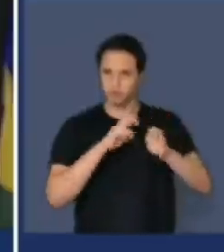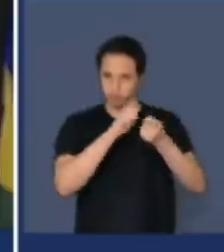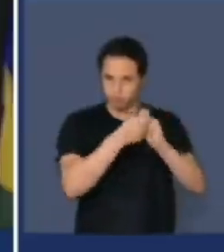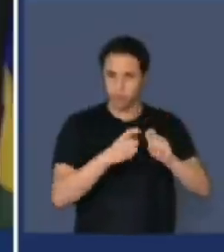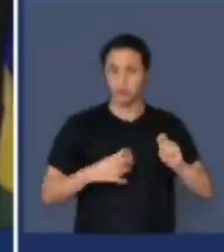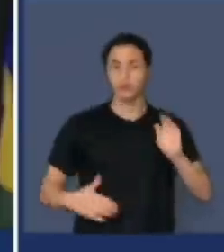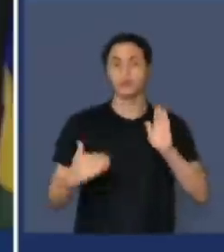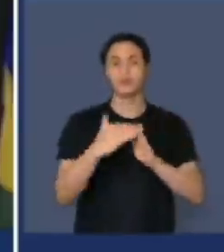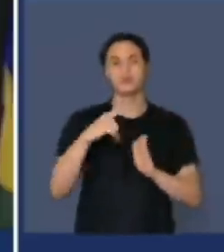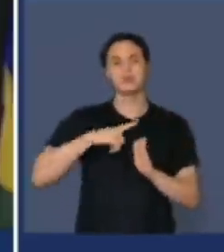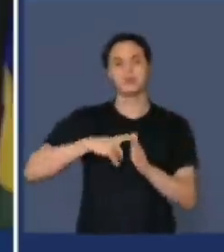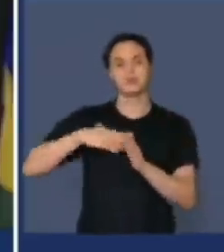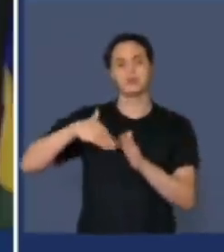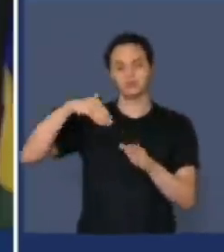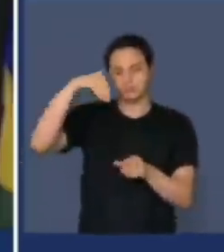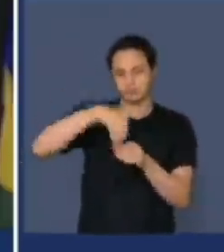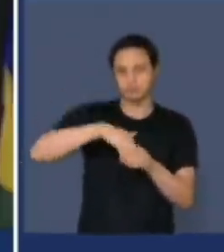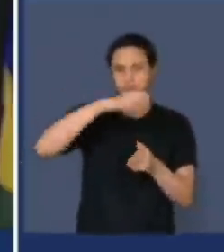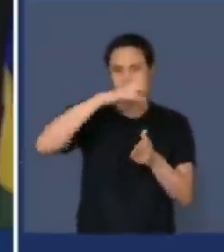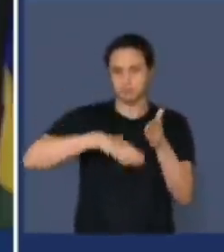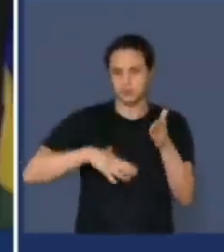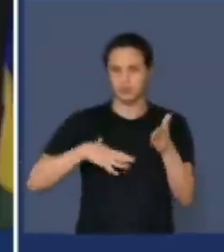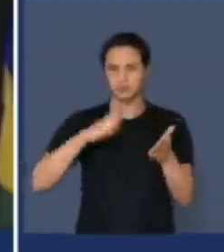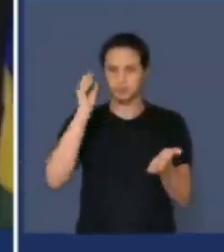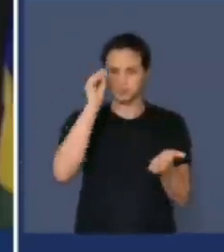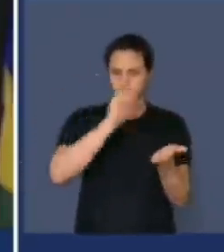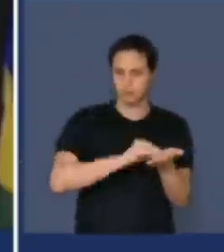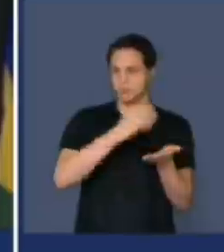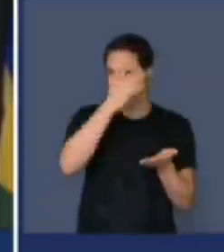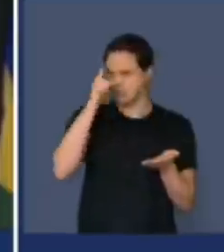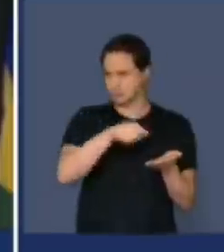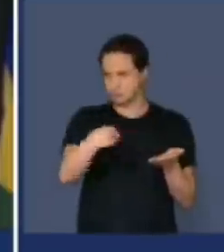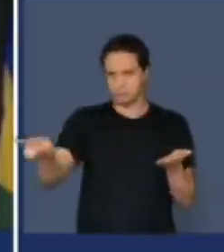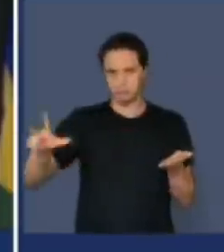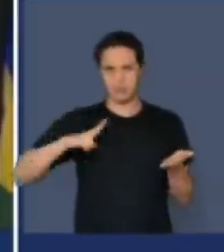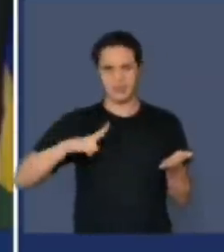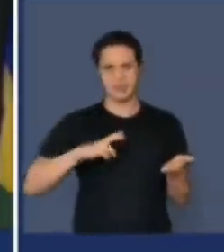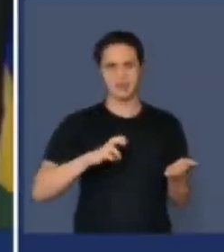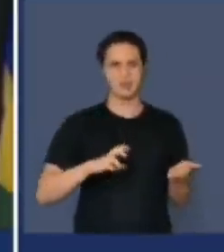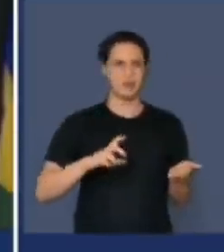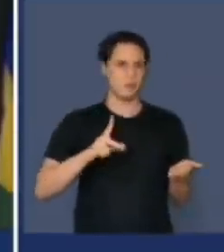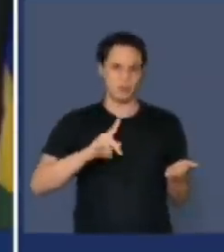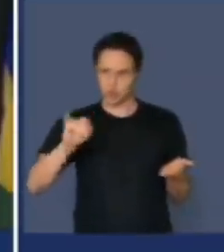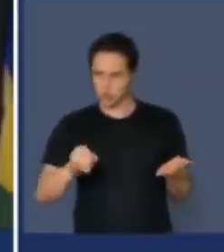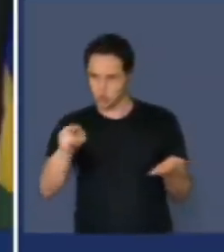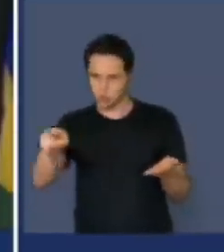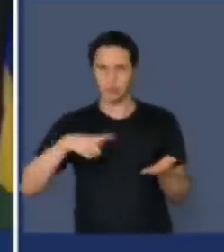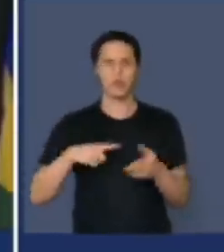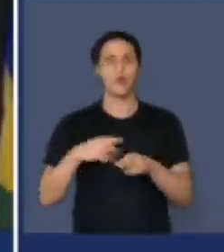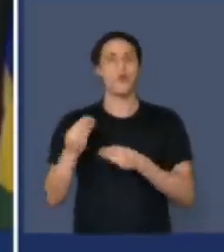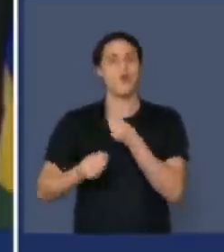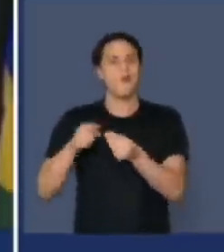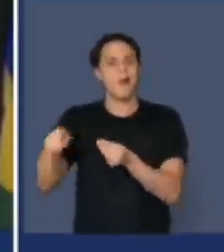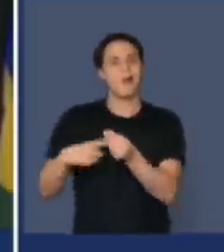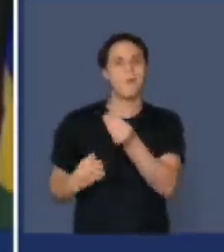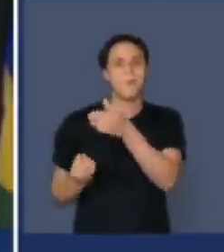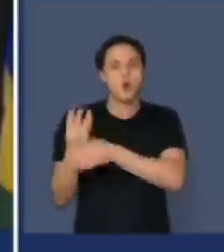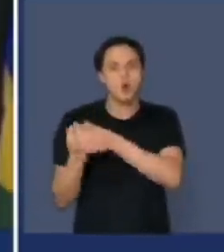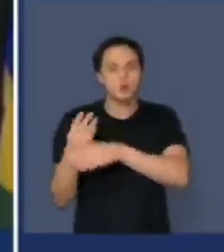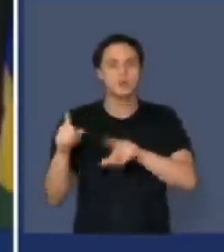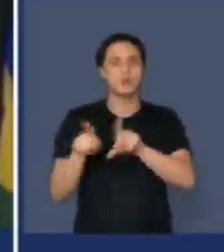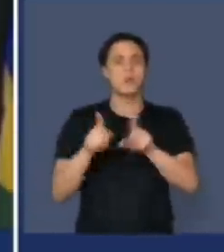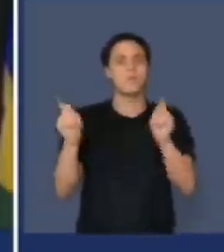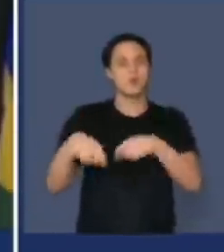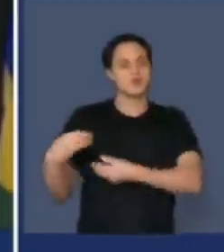inventários sendo colhidos das pessoas físicas e jurídicas em relação às suas emissões de gases de efeito estufa, para que possa ser dado